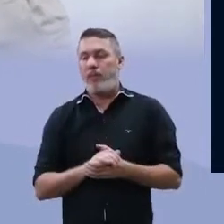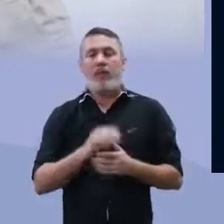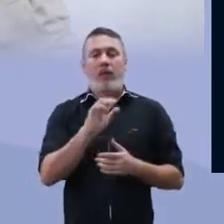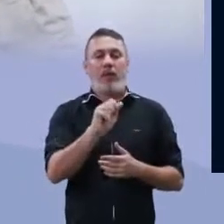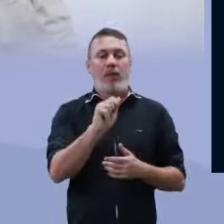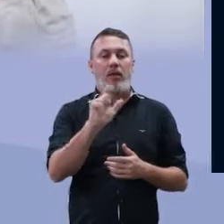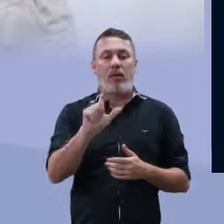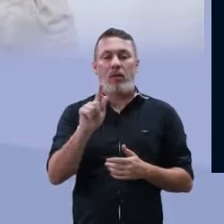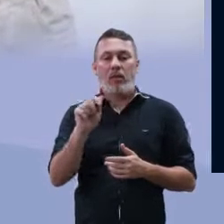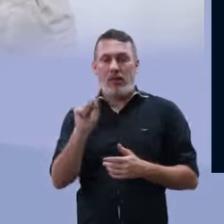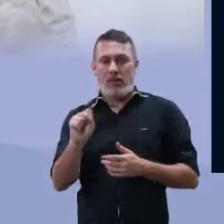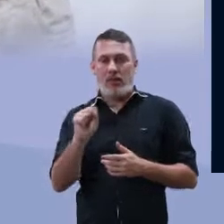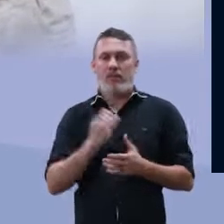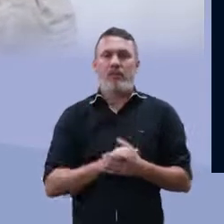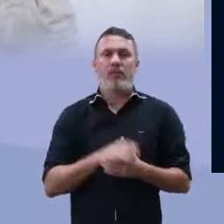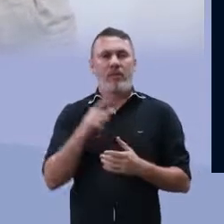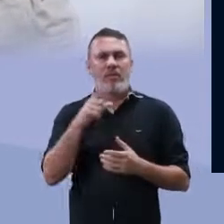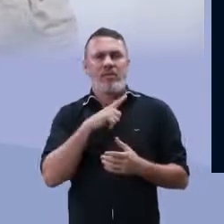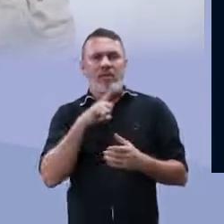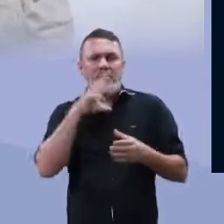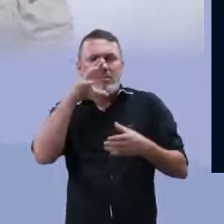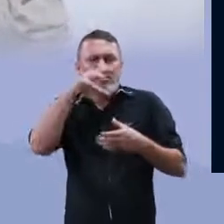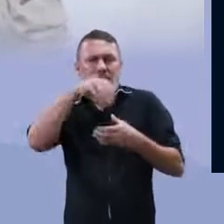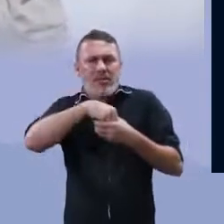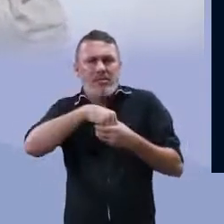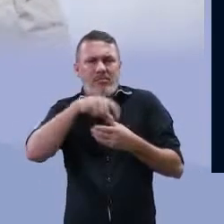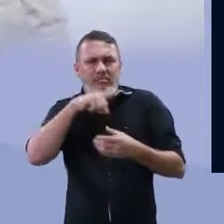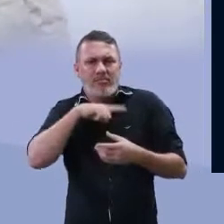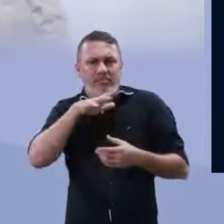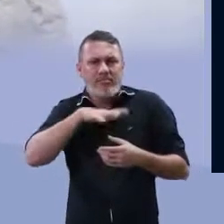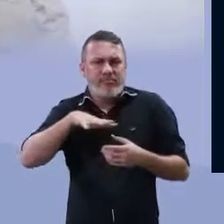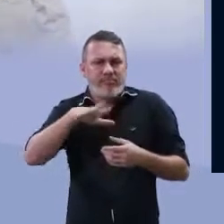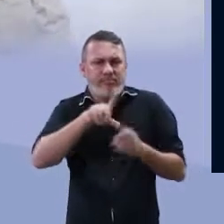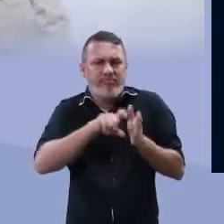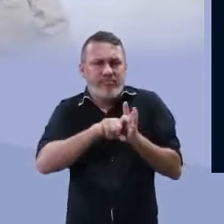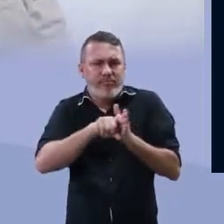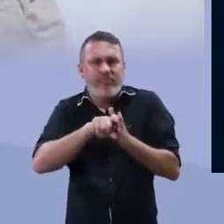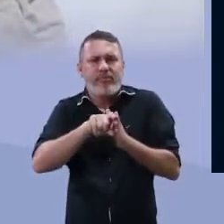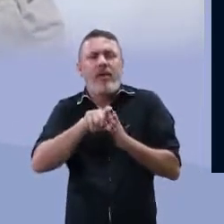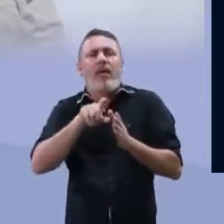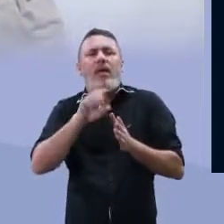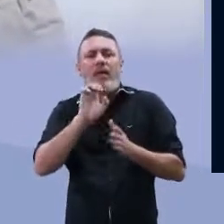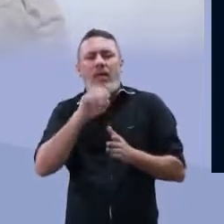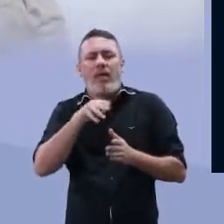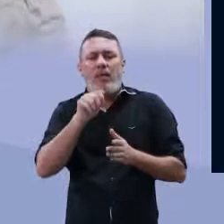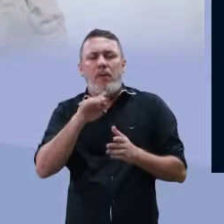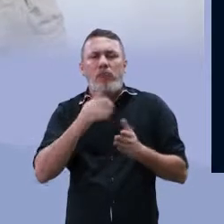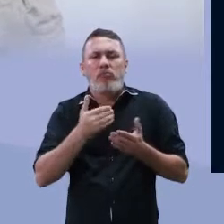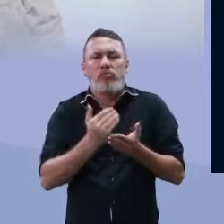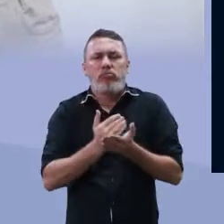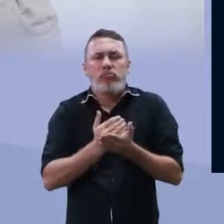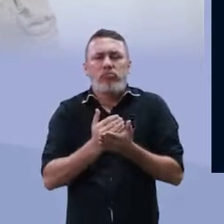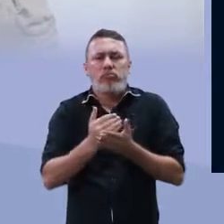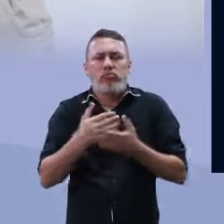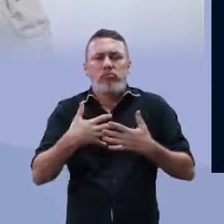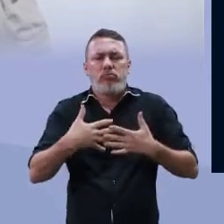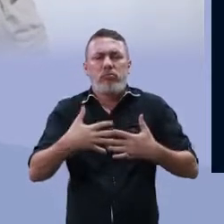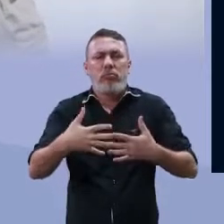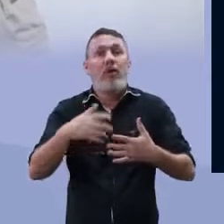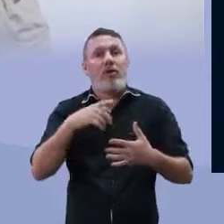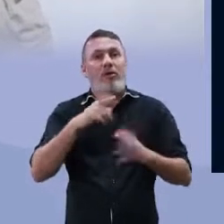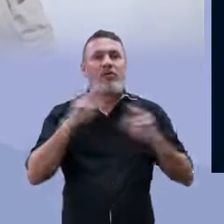heterótrofos. As algas, elas têm o embrião delas nutridos pelo organismo materno.